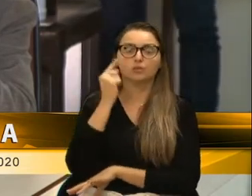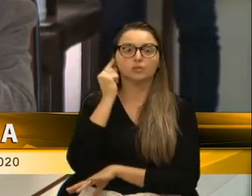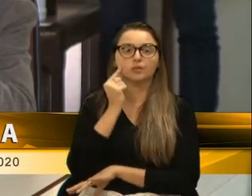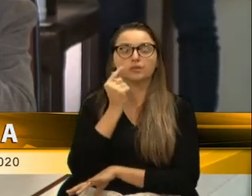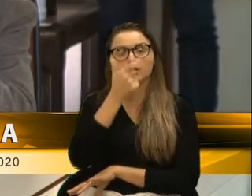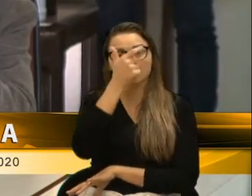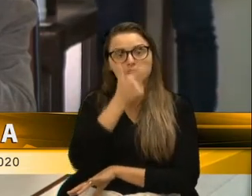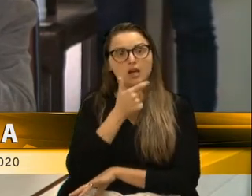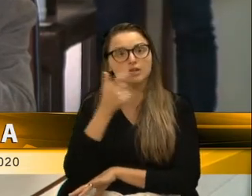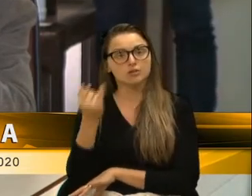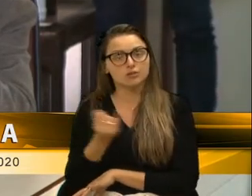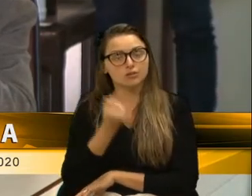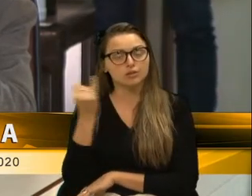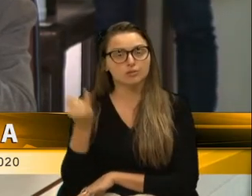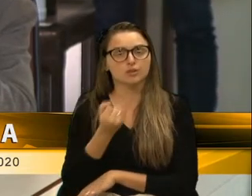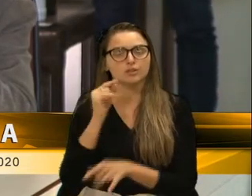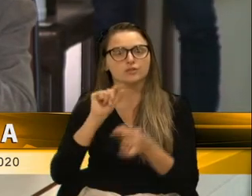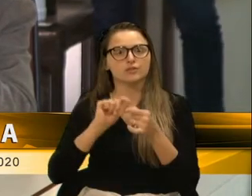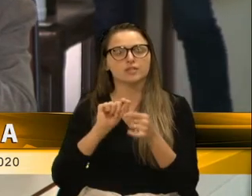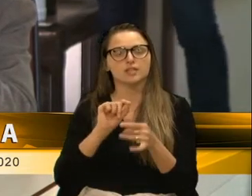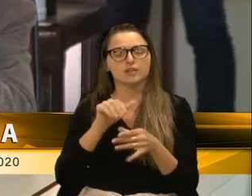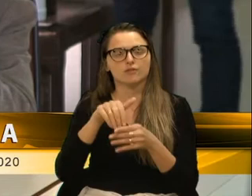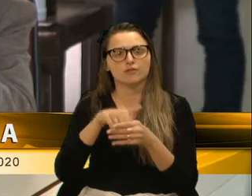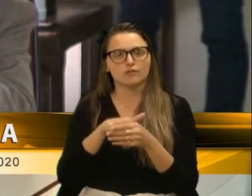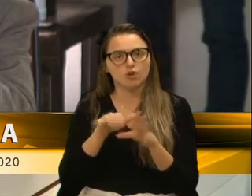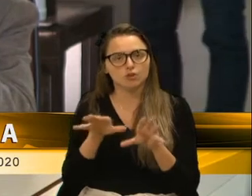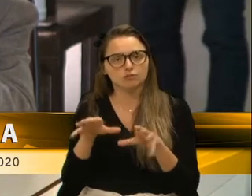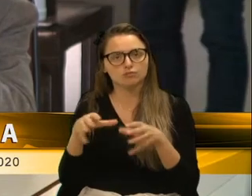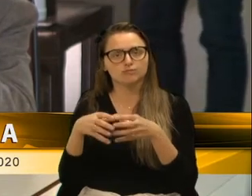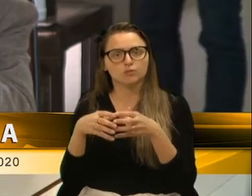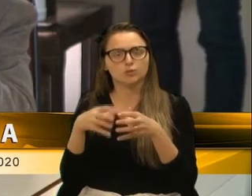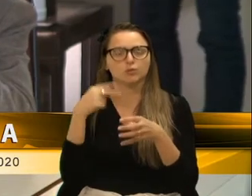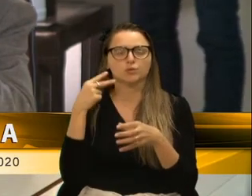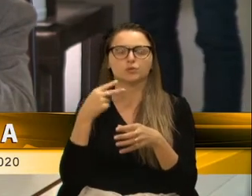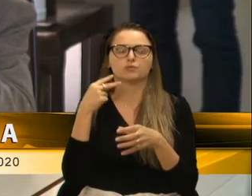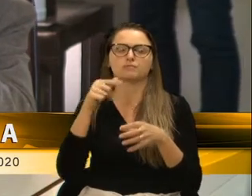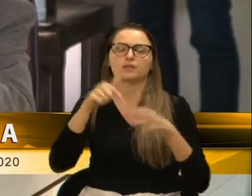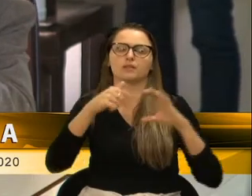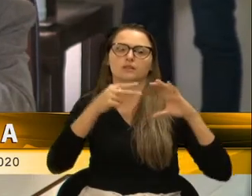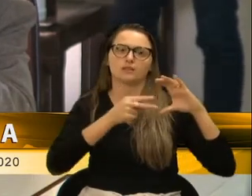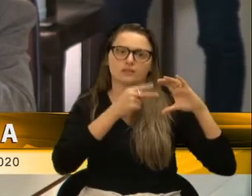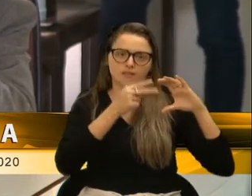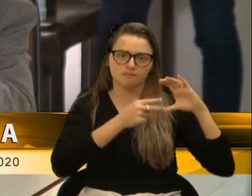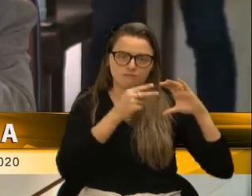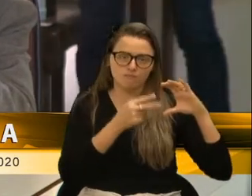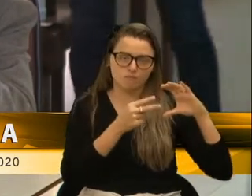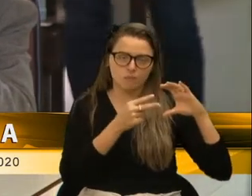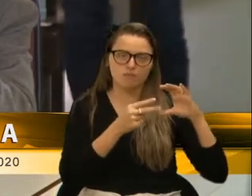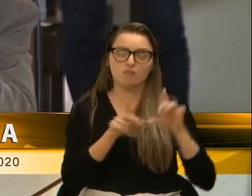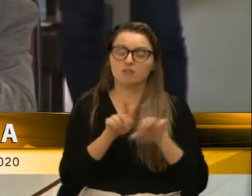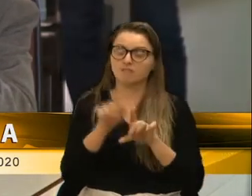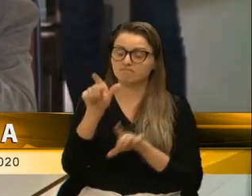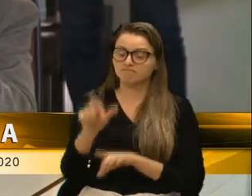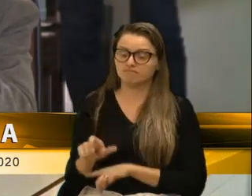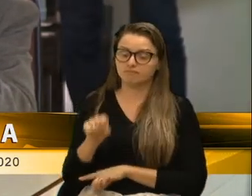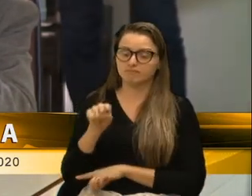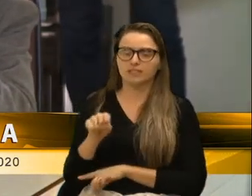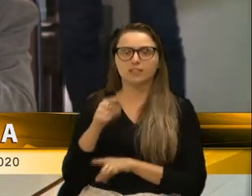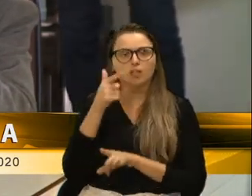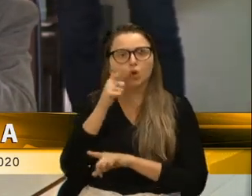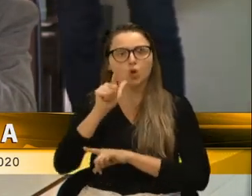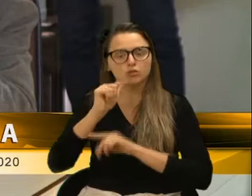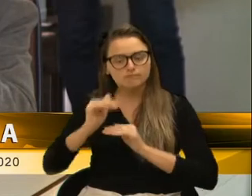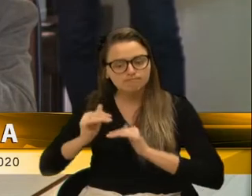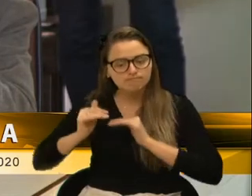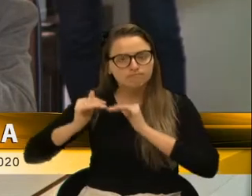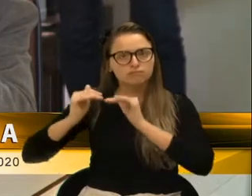oportuno fazer um voto de pesar coletivo aqui pela casa e uma pessoa que conseguiu superar a